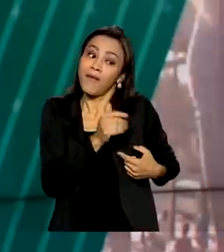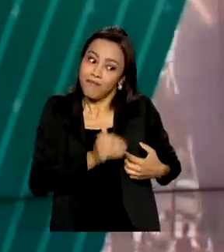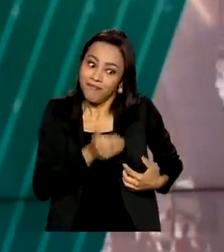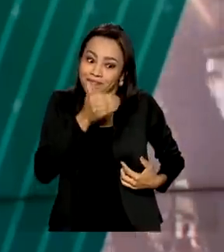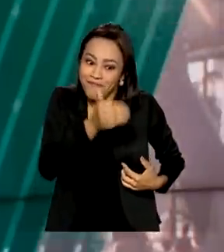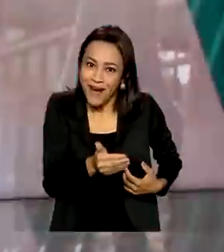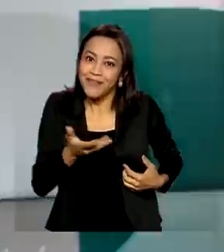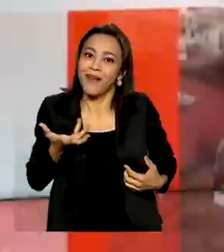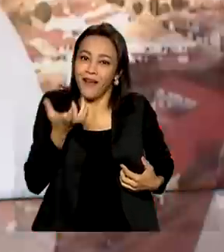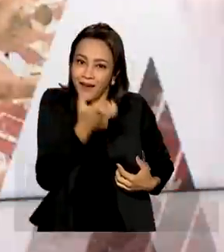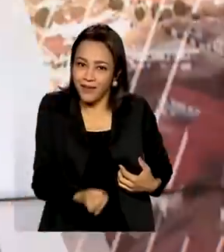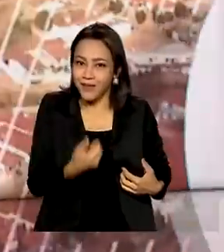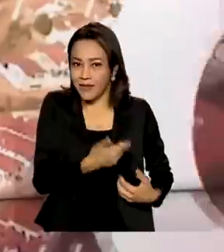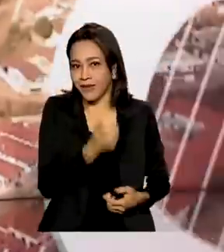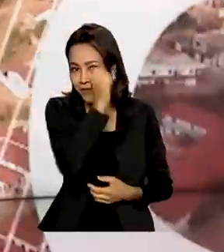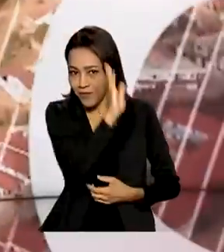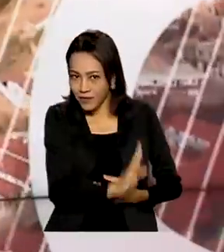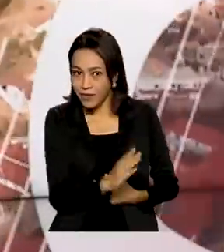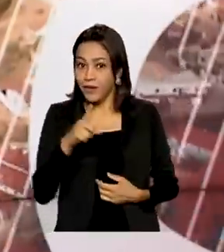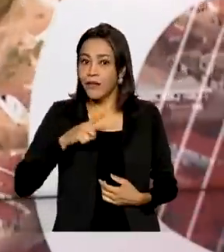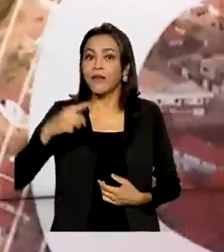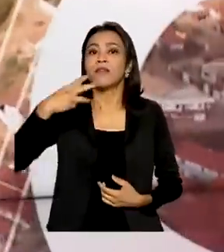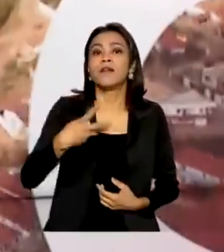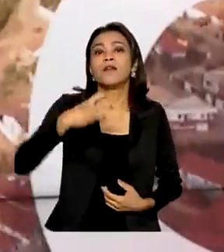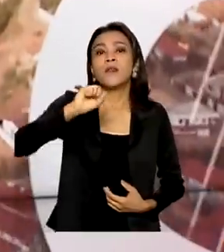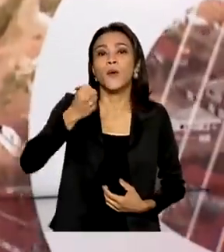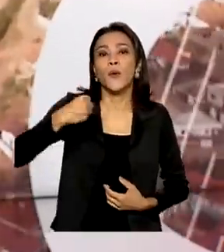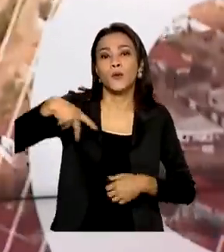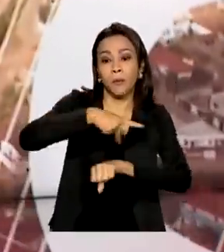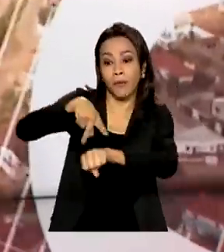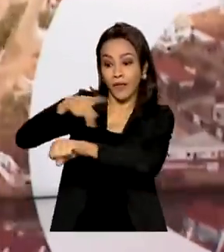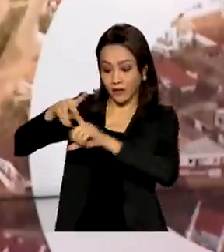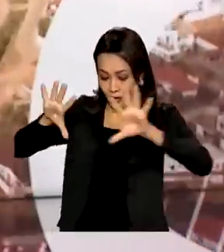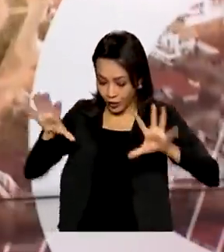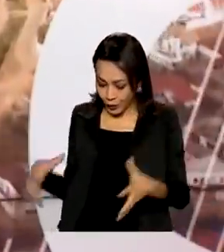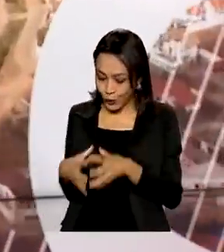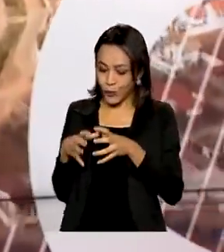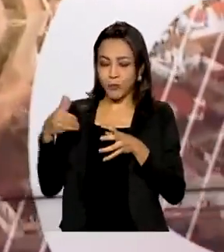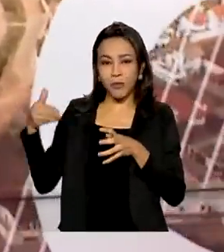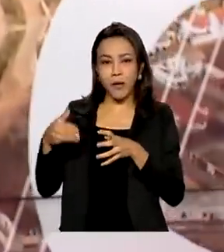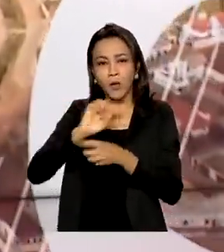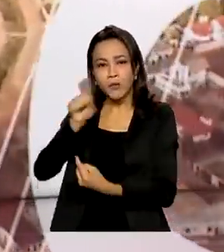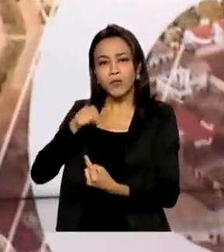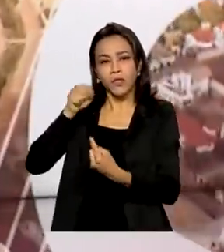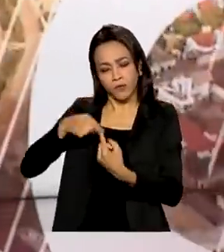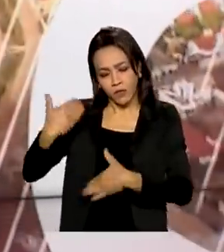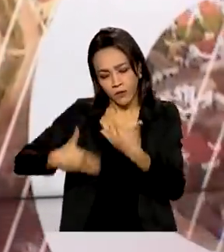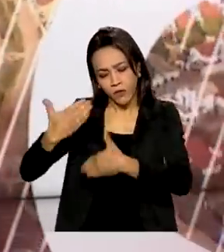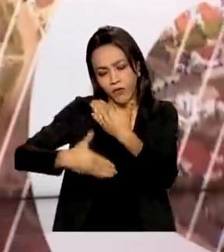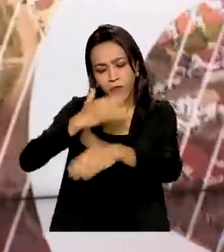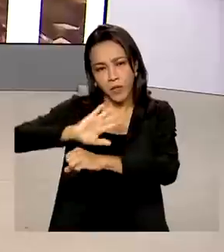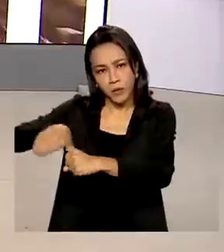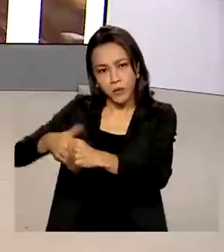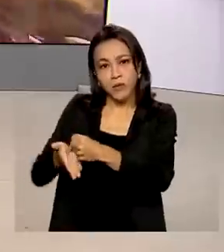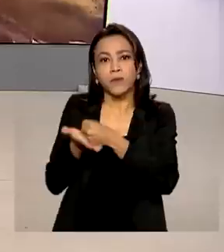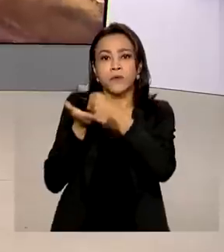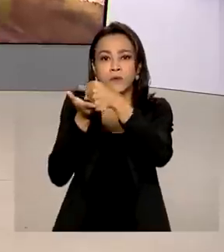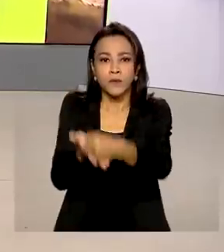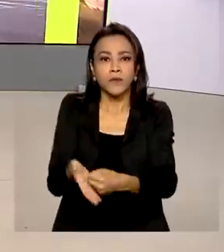da adesão. A organização reúne as 38 nações mais ricas do mundo em prol de um crescimento econômico sustentável.